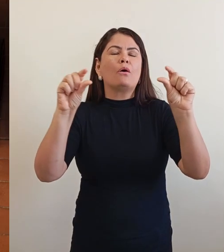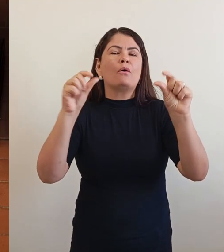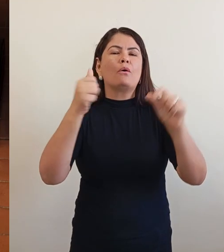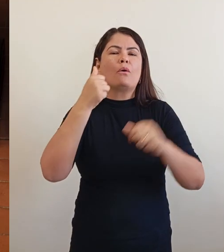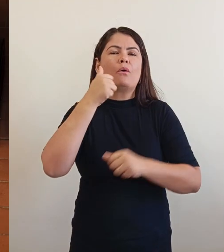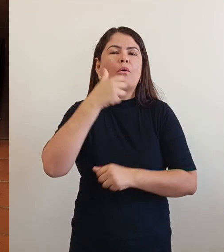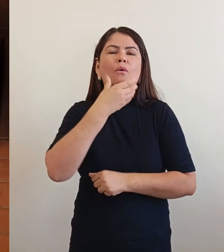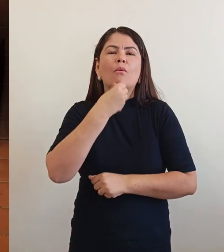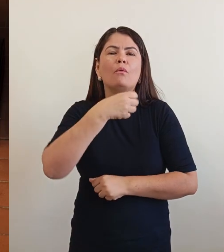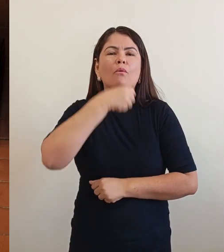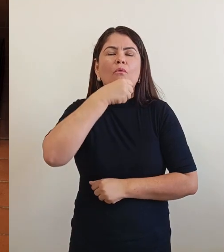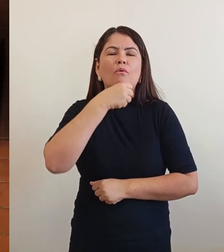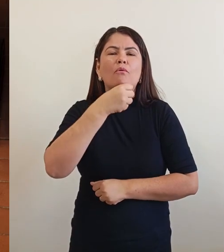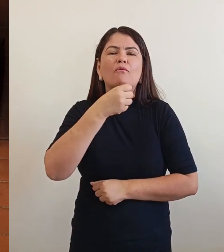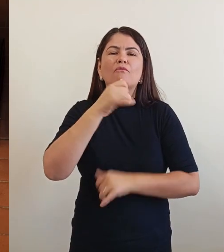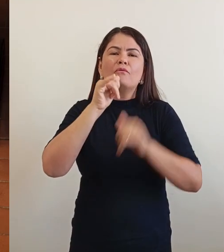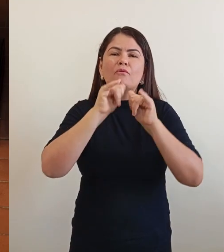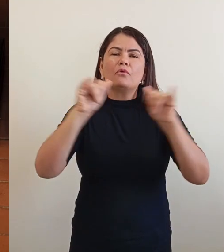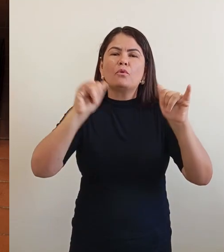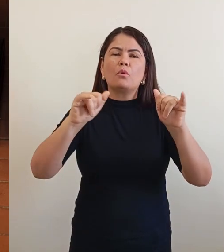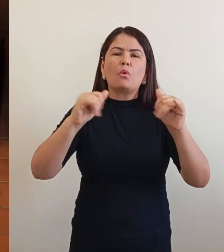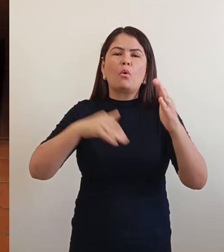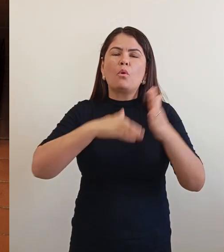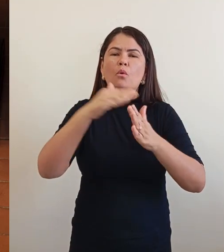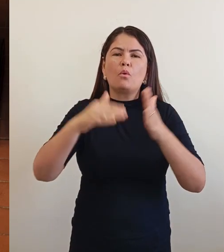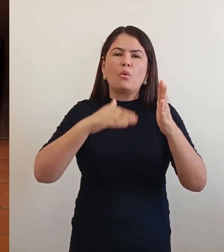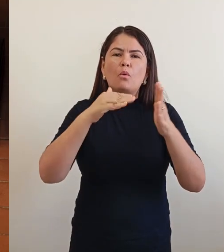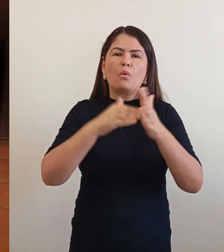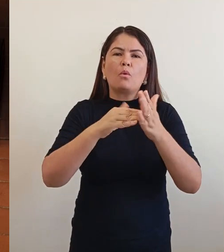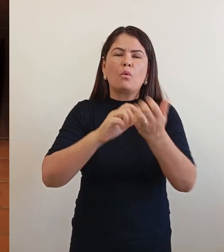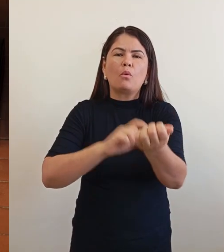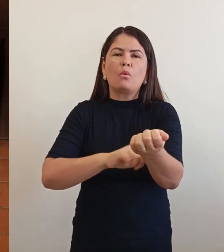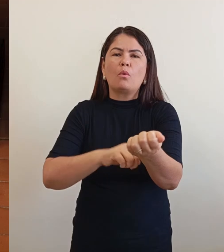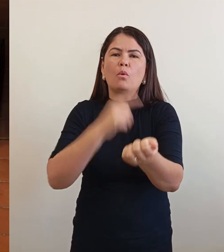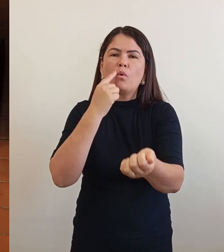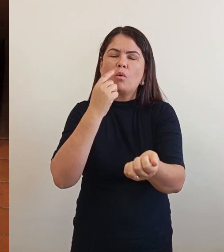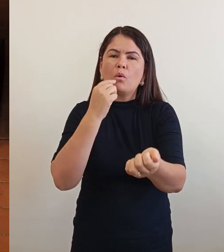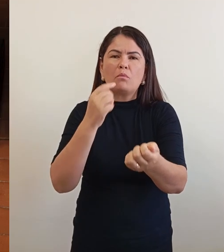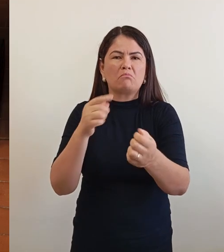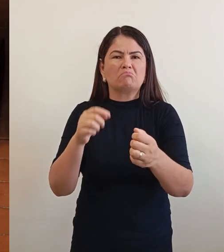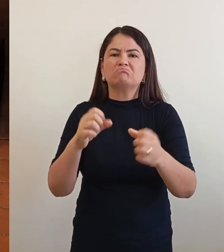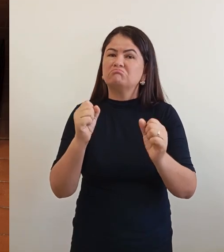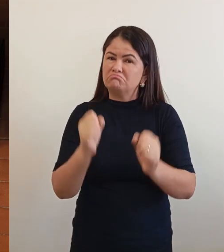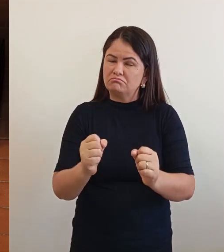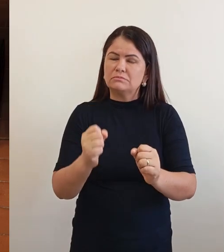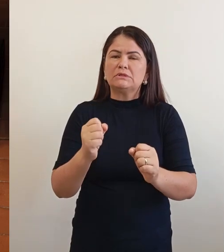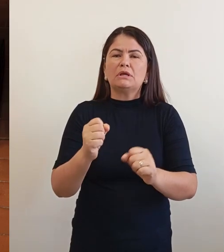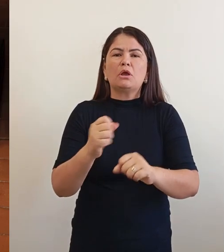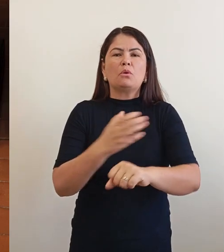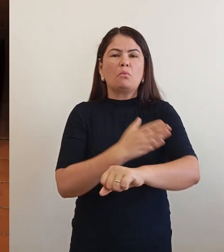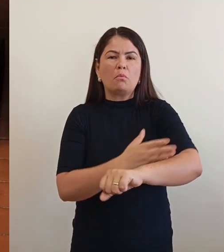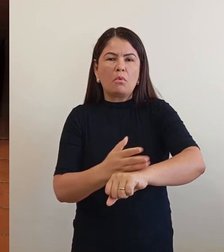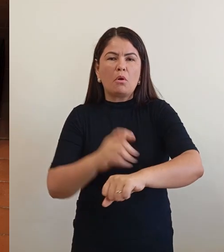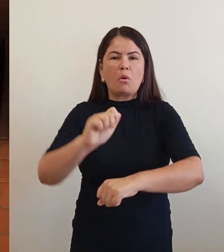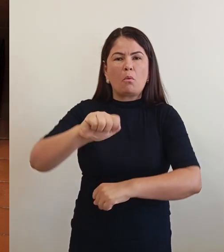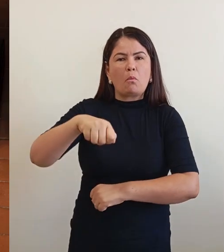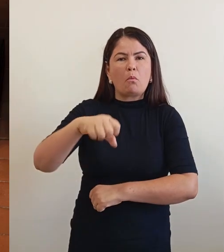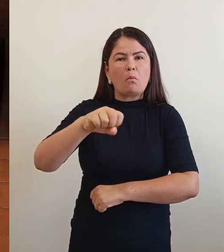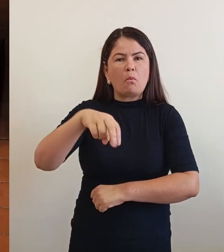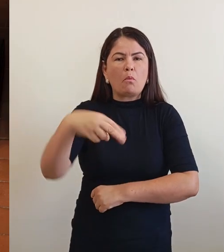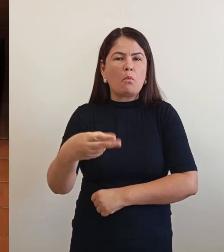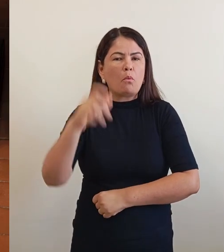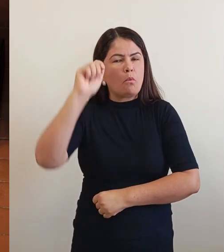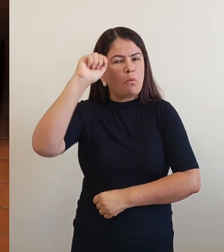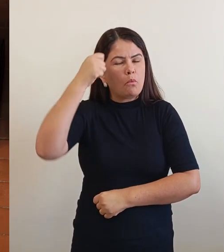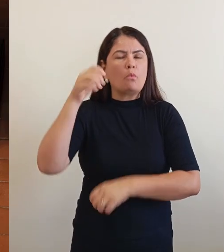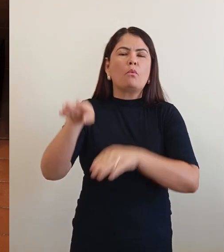Todo sangue é vermelho. Pode ser do branco ou do preto. Então, nós temos que ser iguais. E é